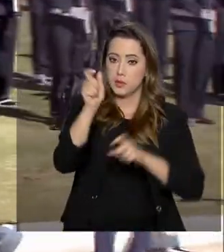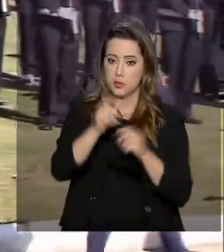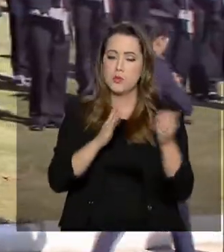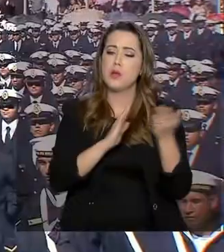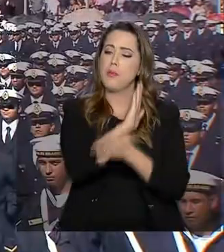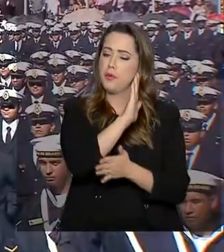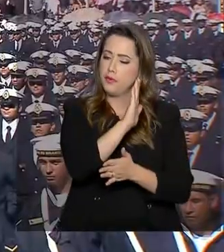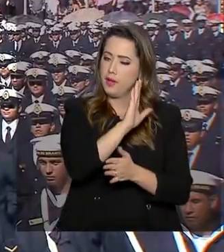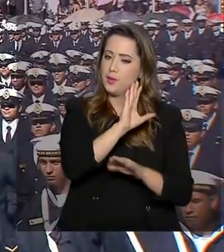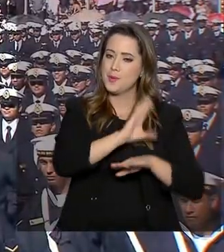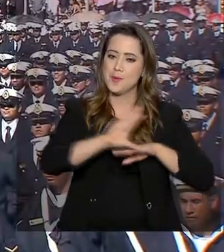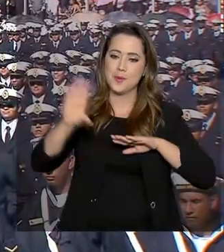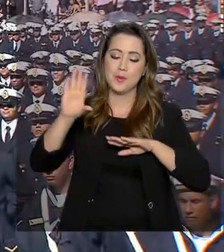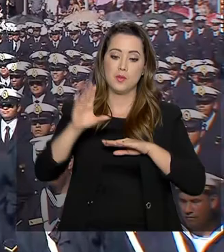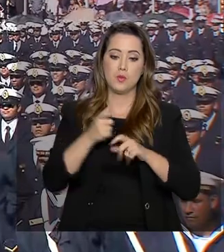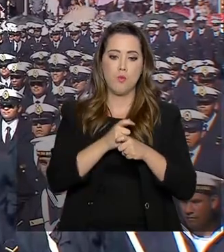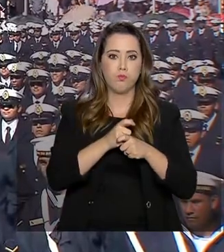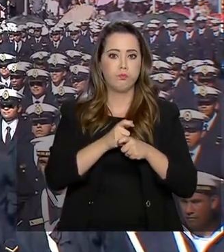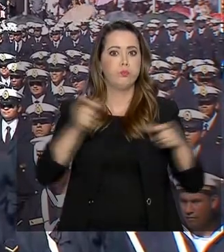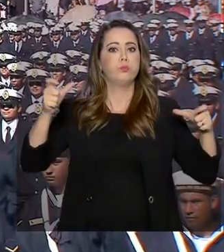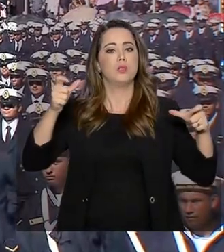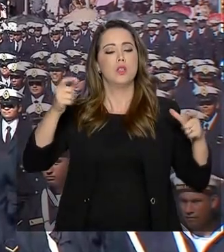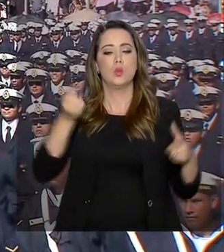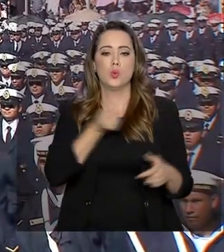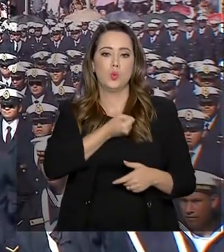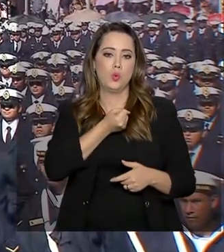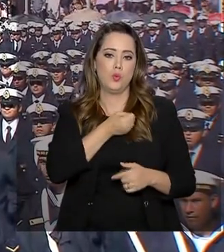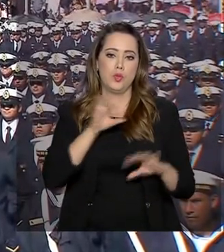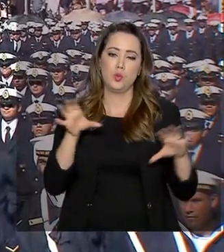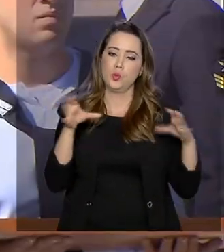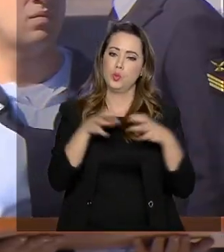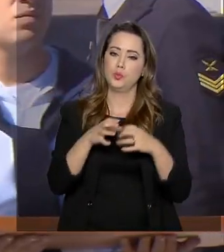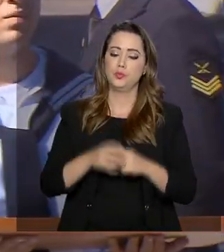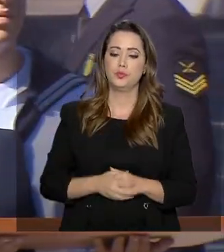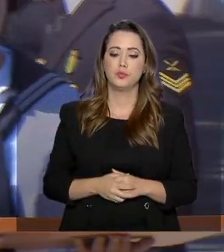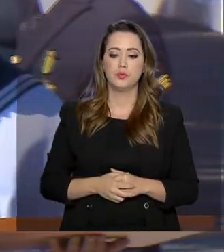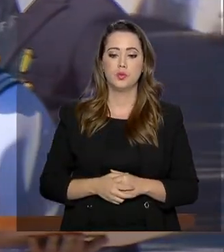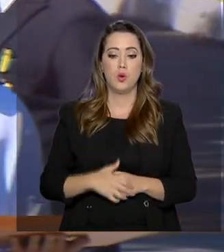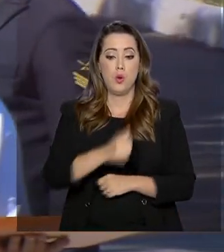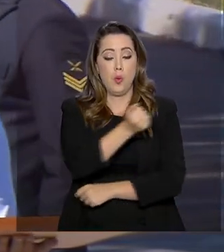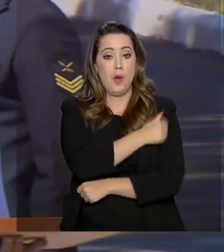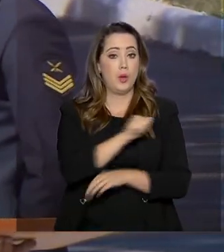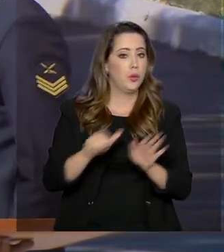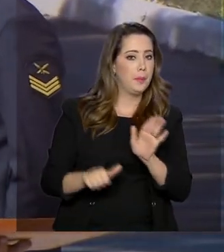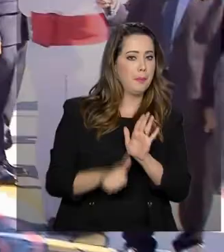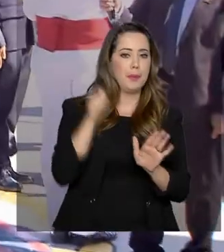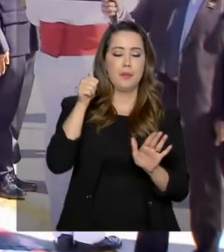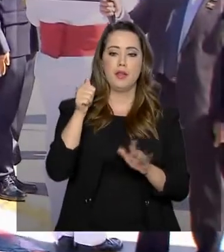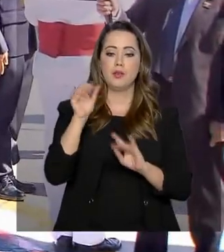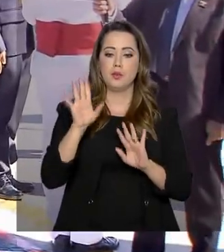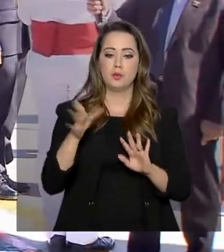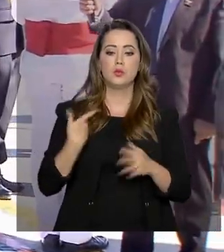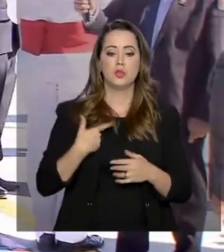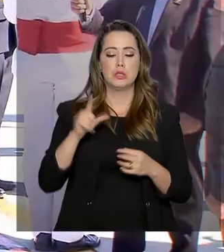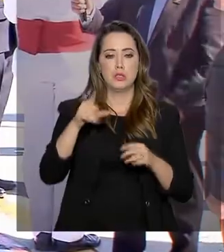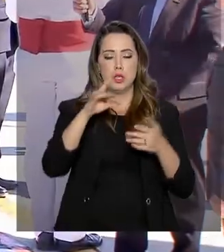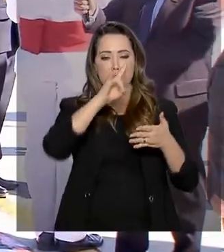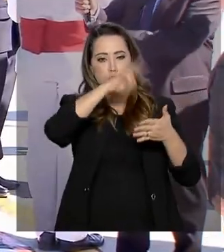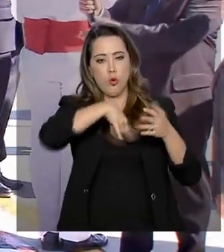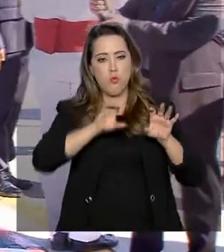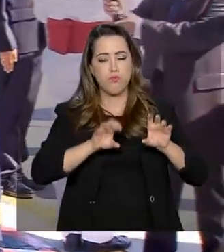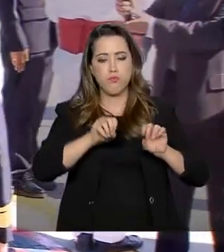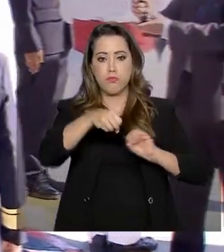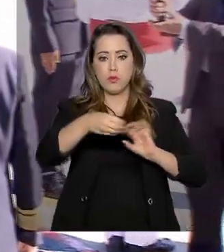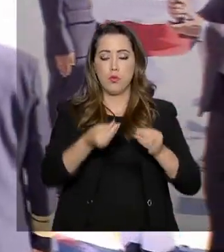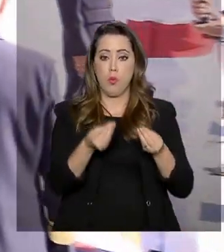capacitação. Esse é o maior contingente da história da corporação. O aluno que ficou em primeiro lugar recebeu um diploma do